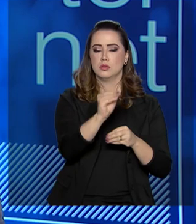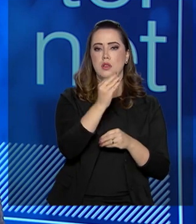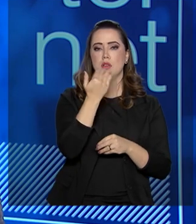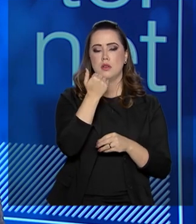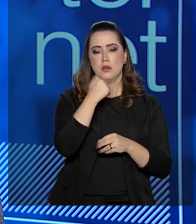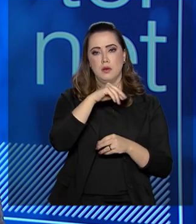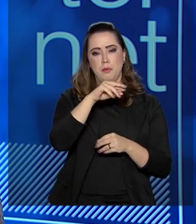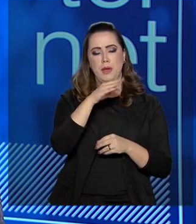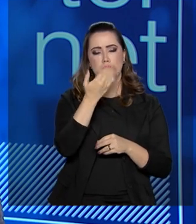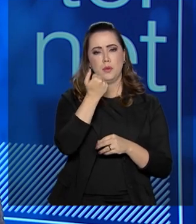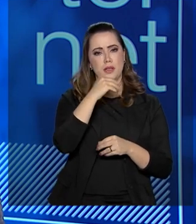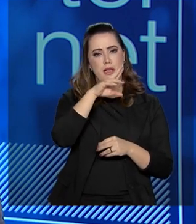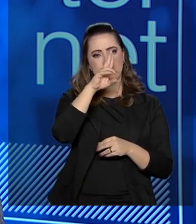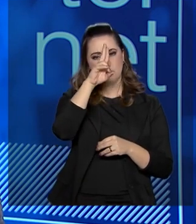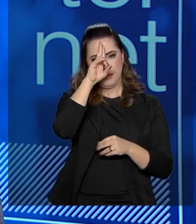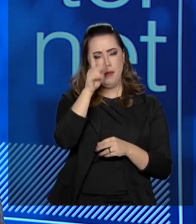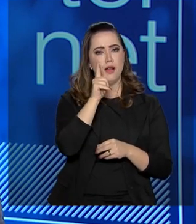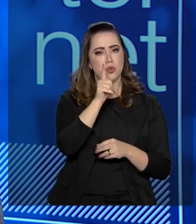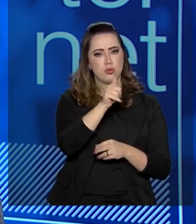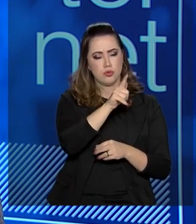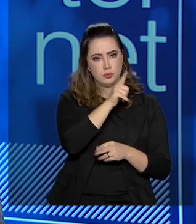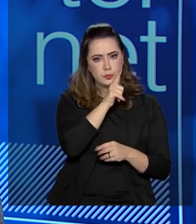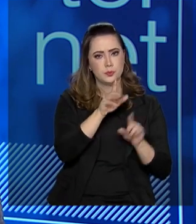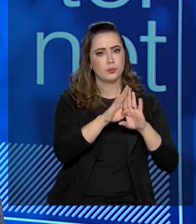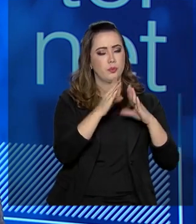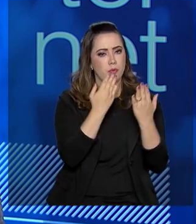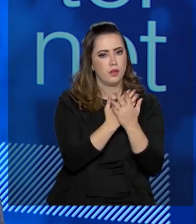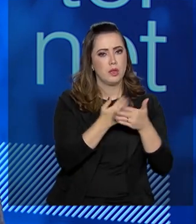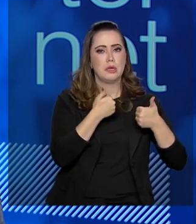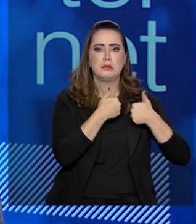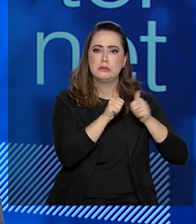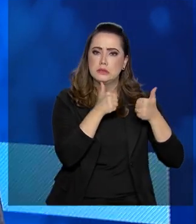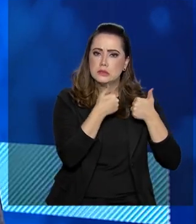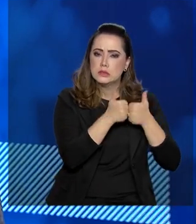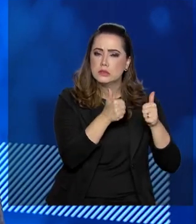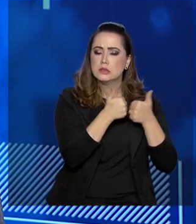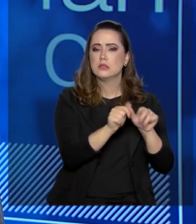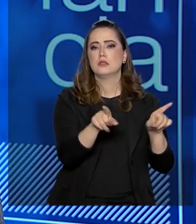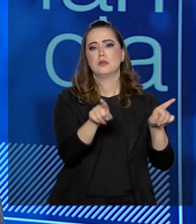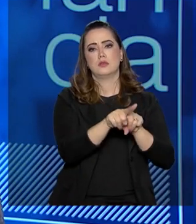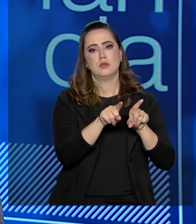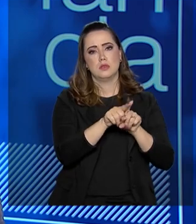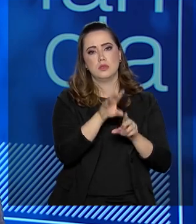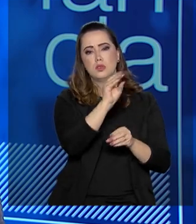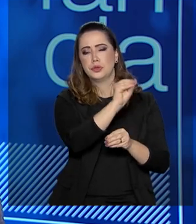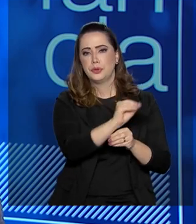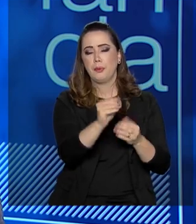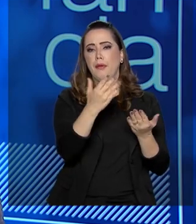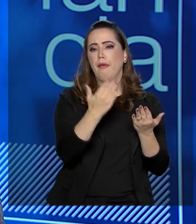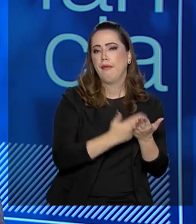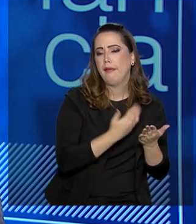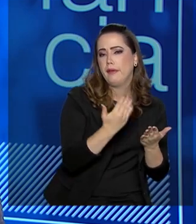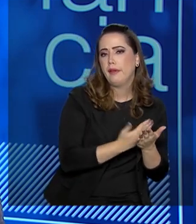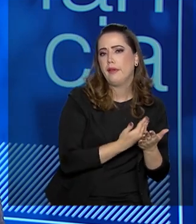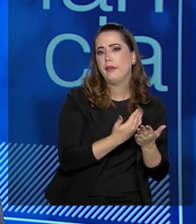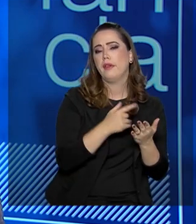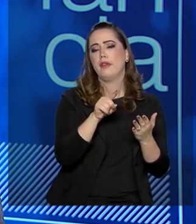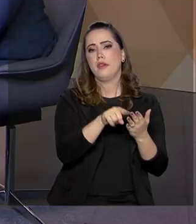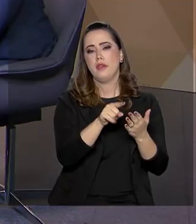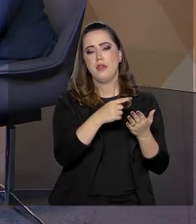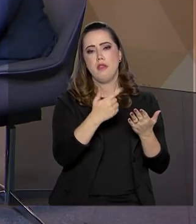nós atendemos a cidadania do ponto de vista do transporte público, nós atendemos também no livro didático, no livro literário, na